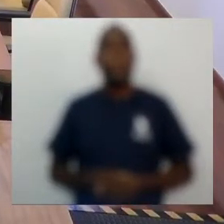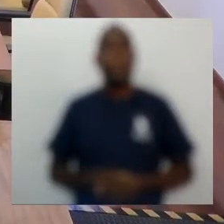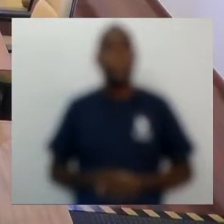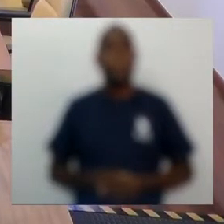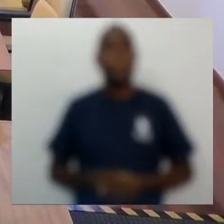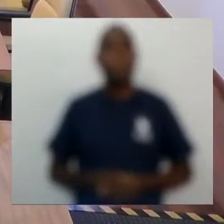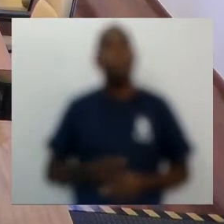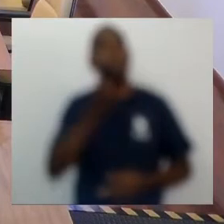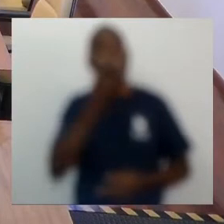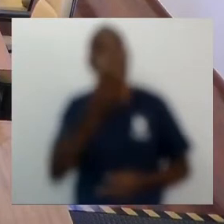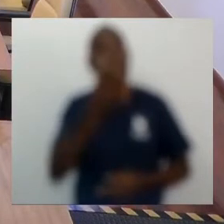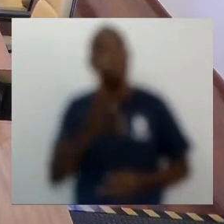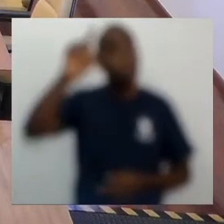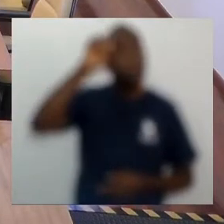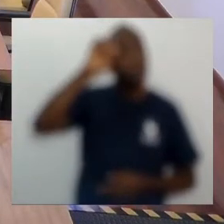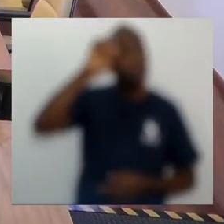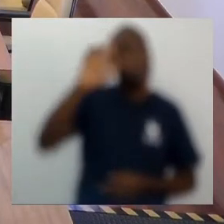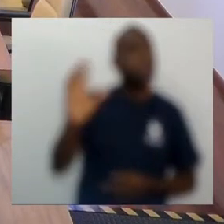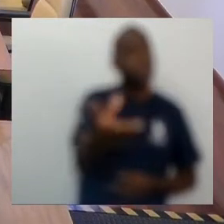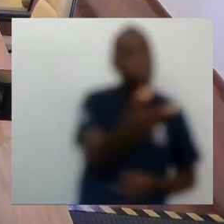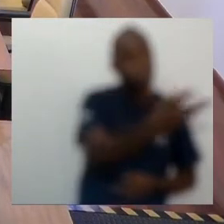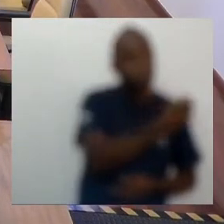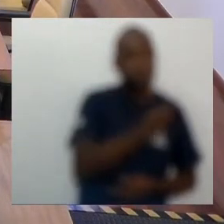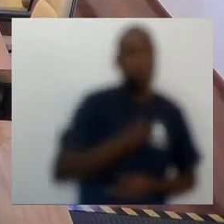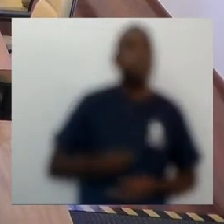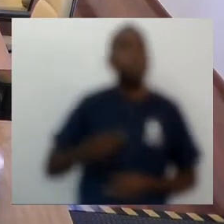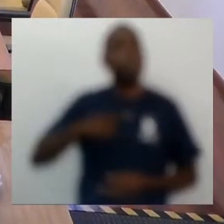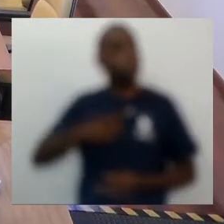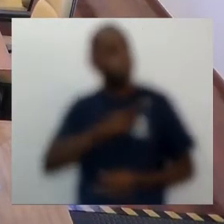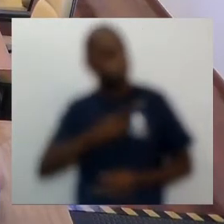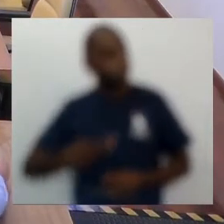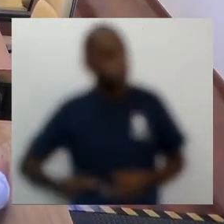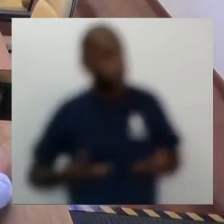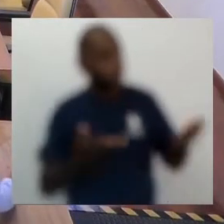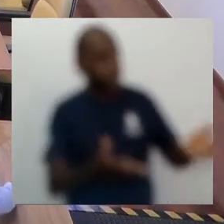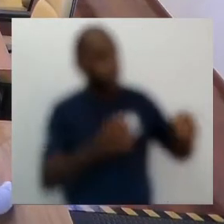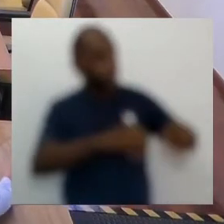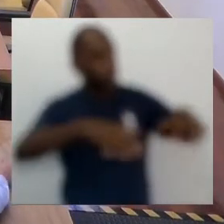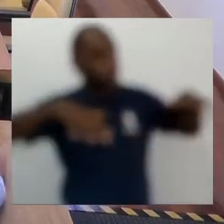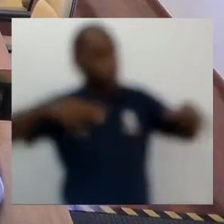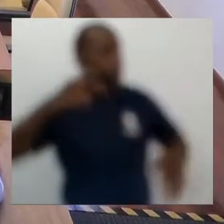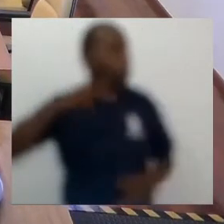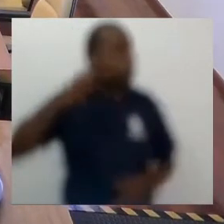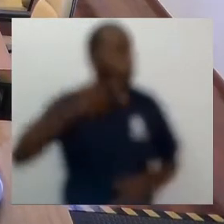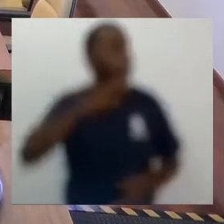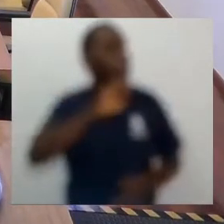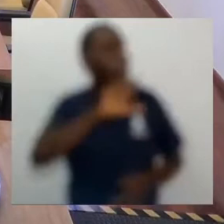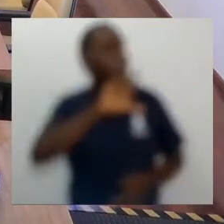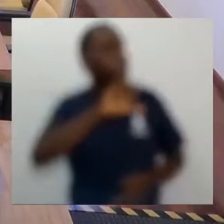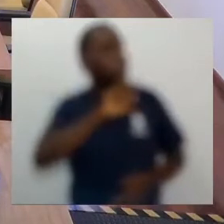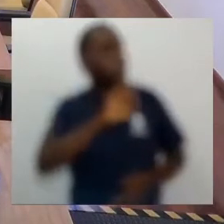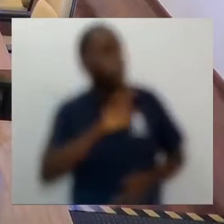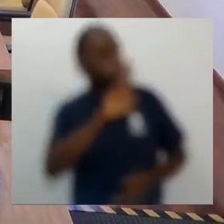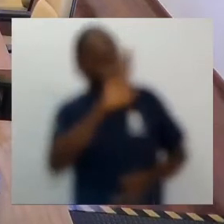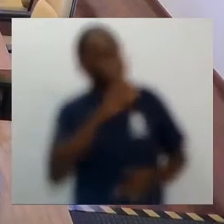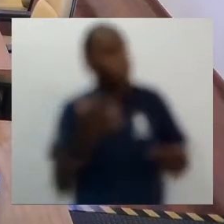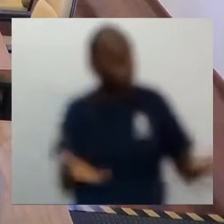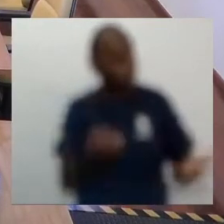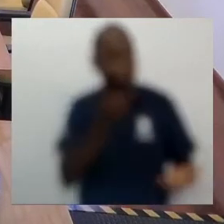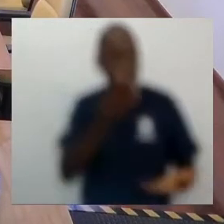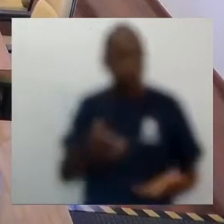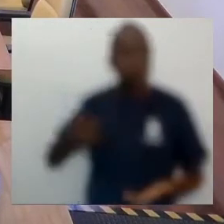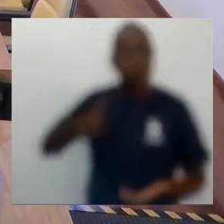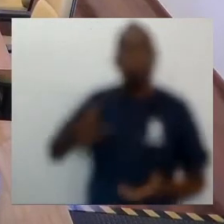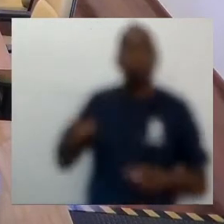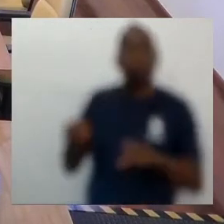Bom dia a todas e todas, presidente da sessão, vereador Elisio Gabriel, e aí também a quem eu